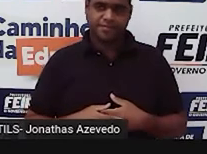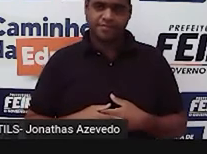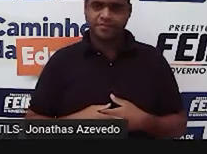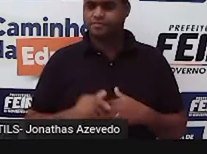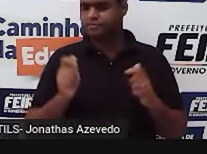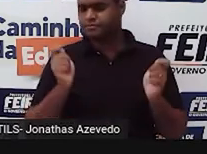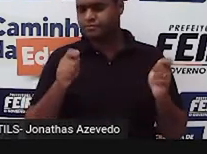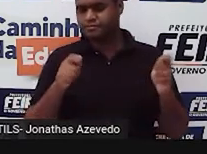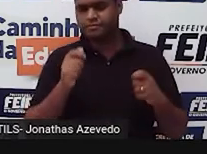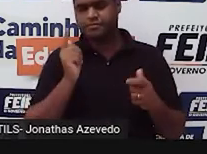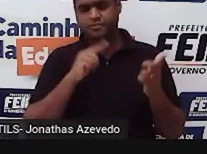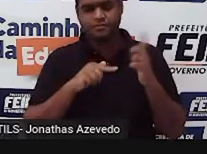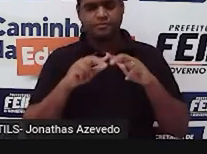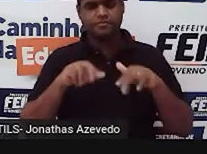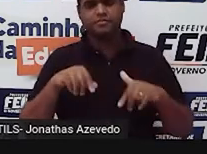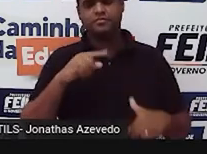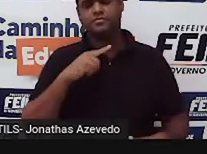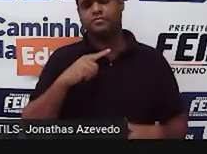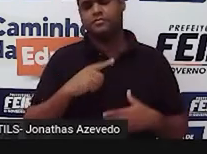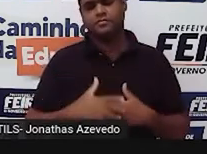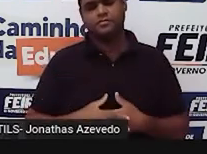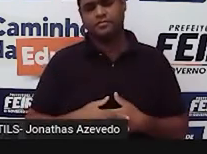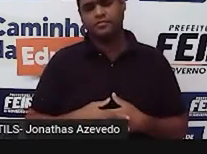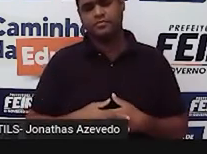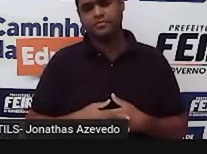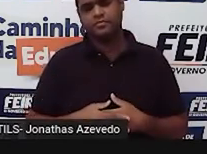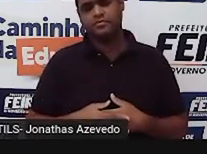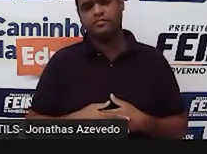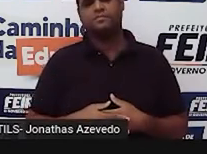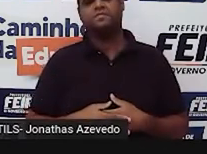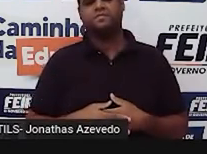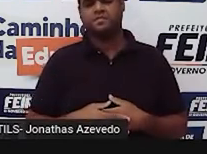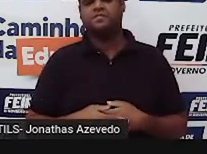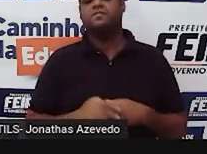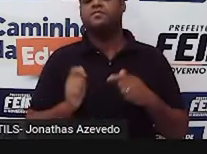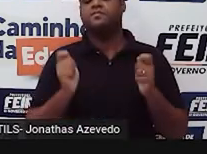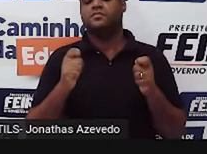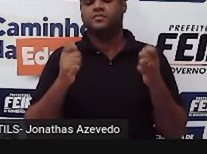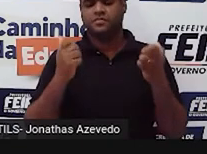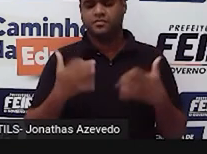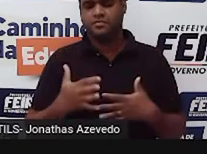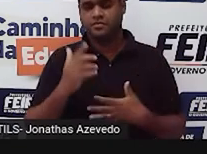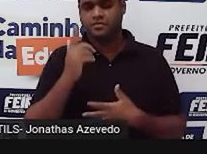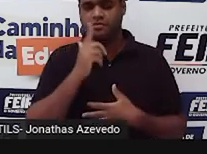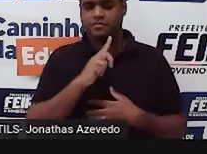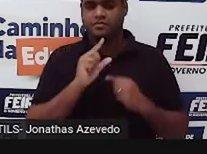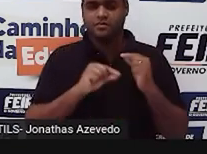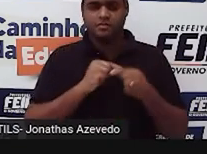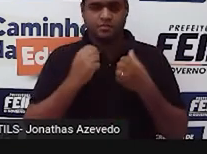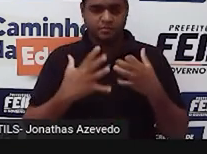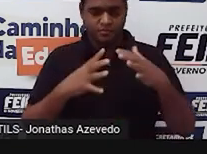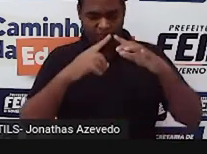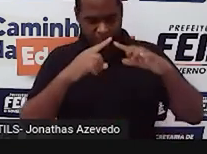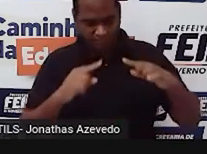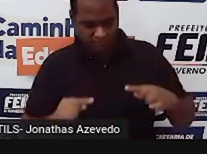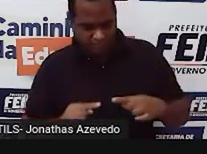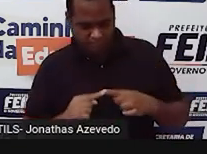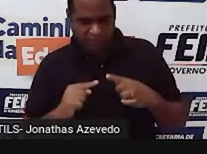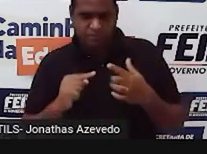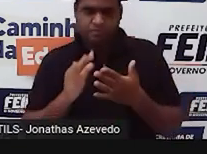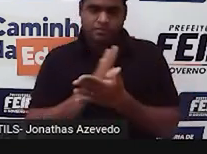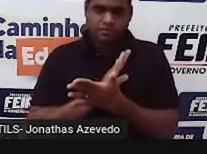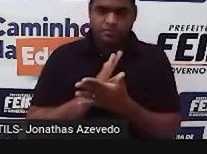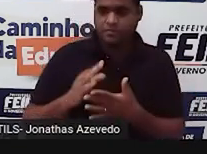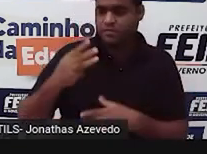para fazer esse triângulo, né? Por que que foi possível fazer o triângulo com essas medidas